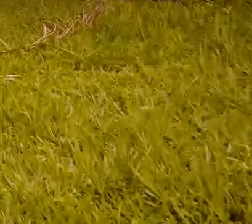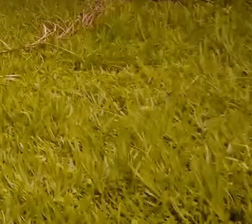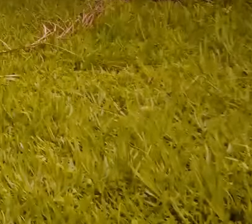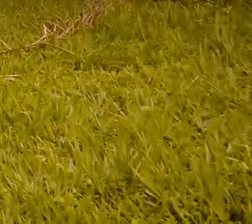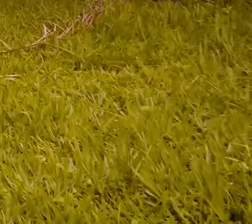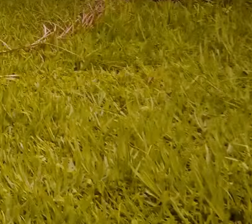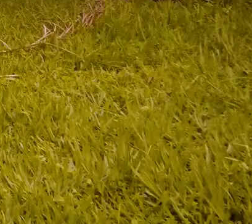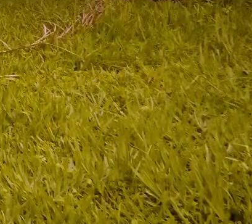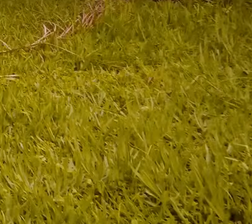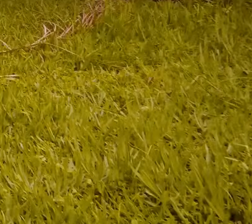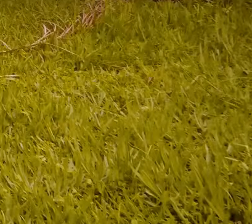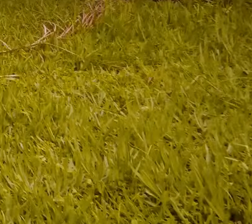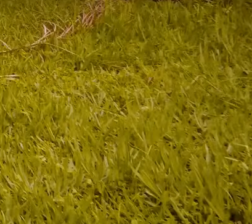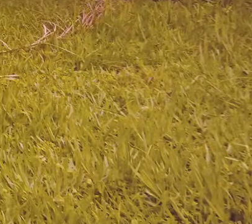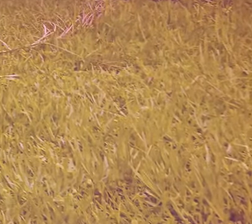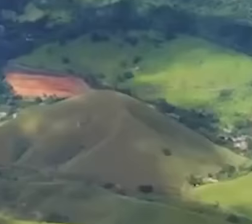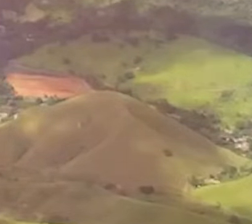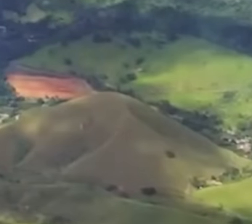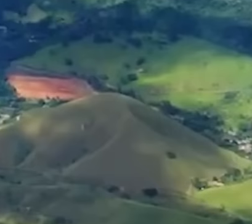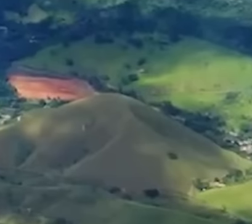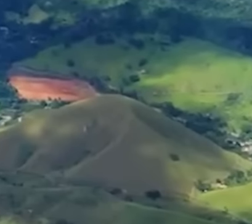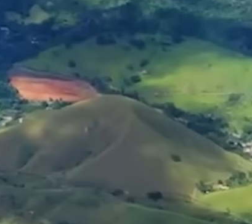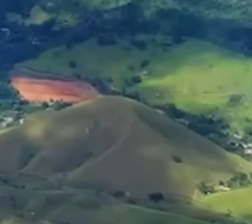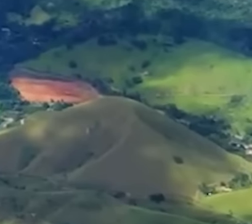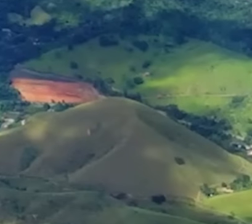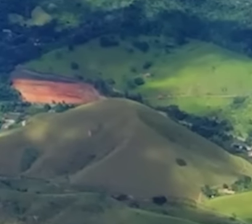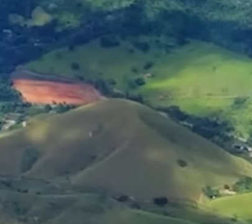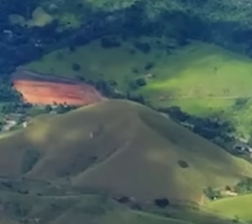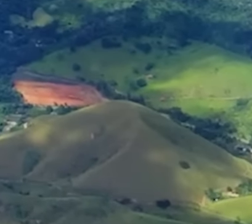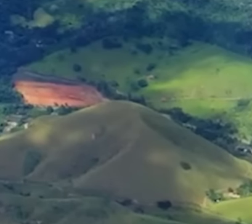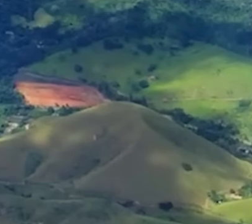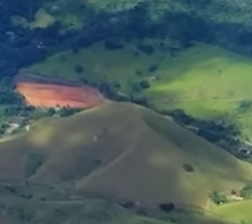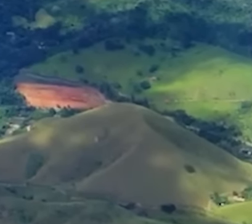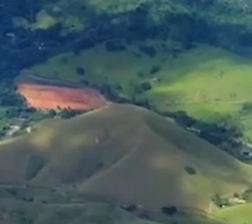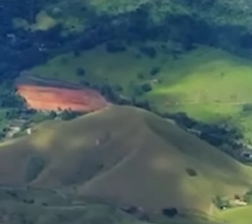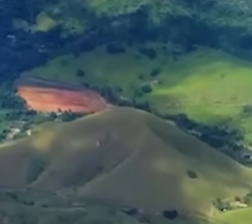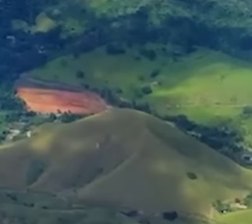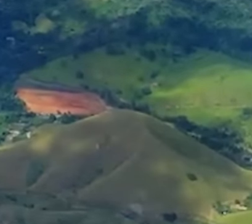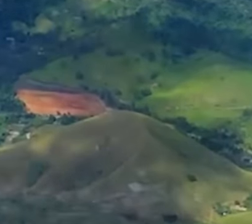e aí e aí